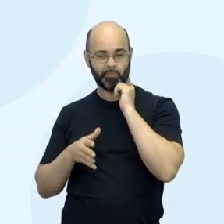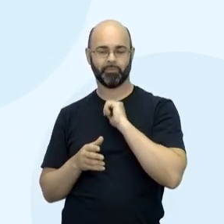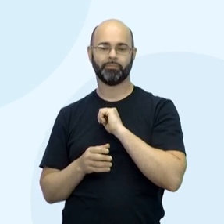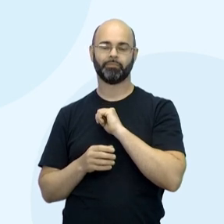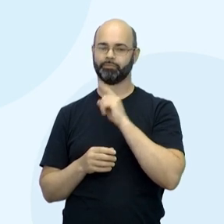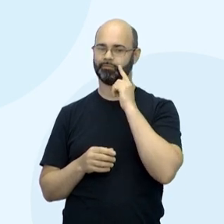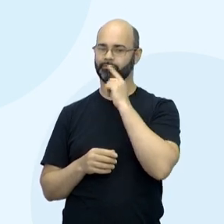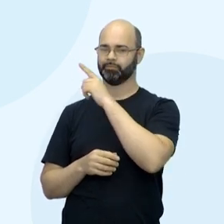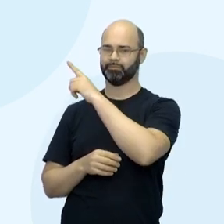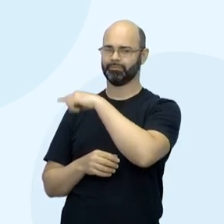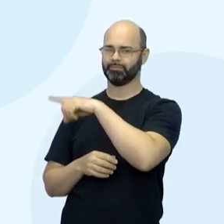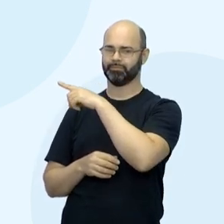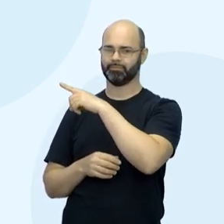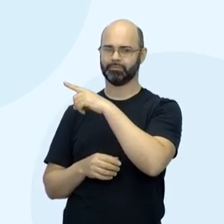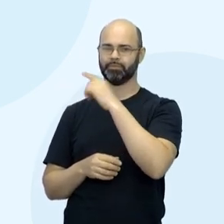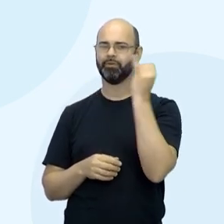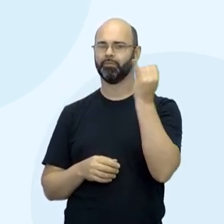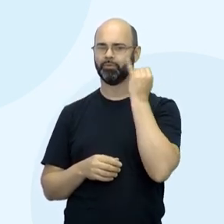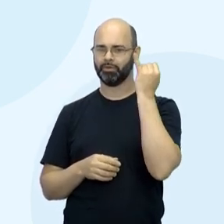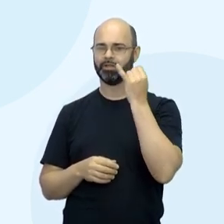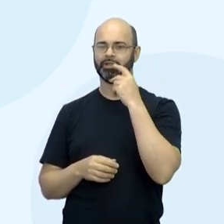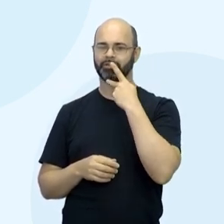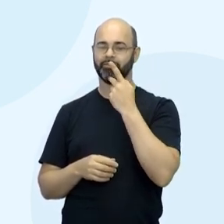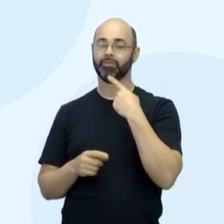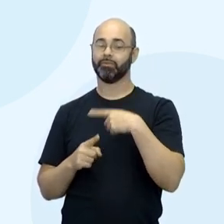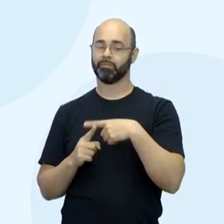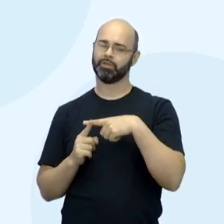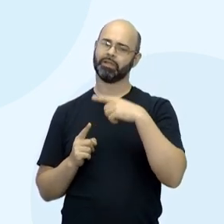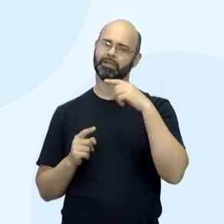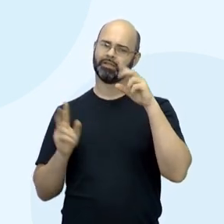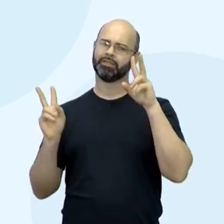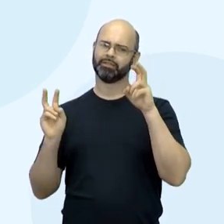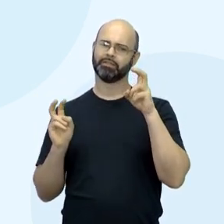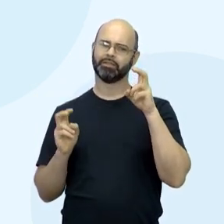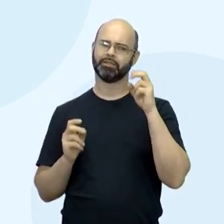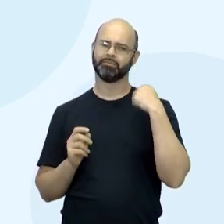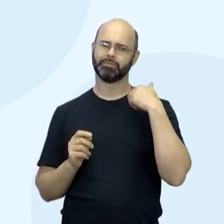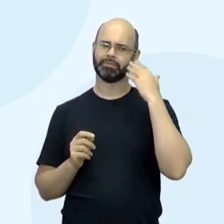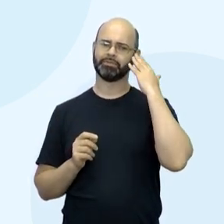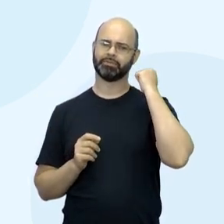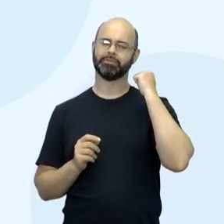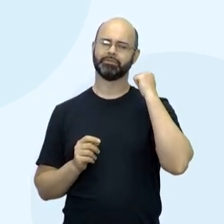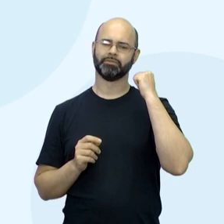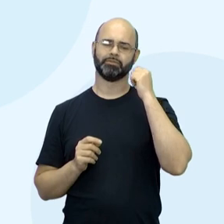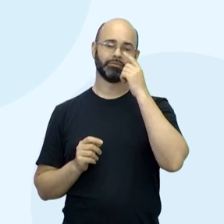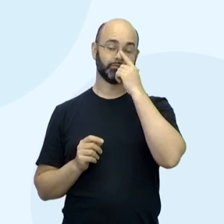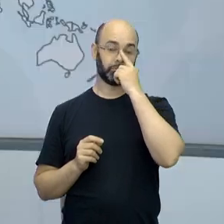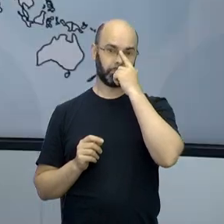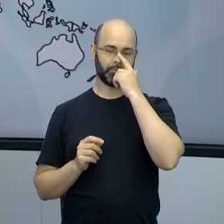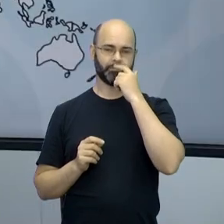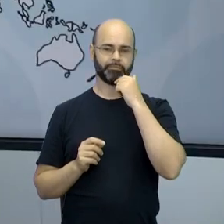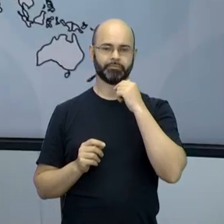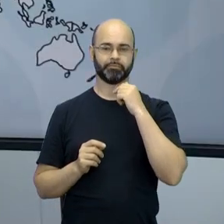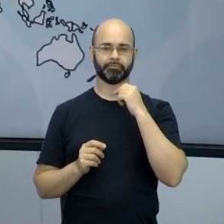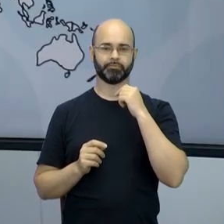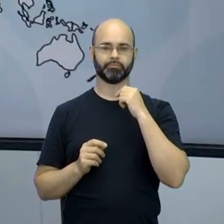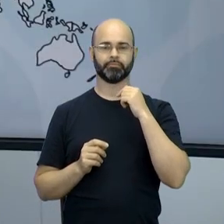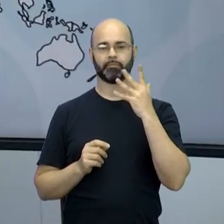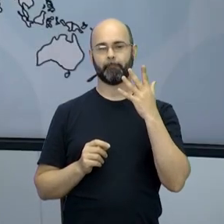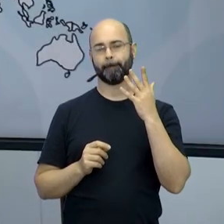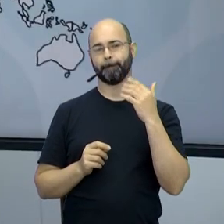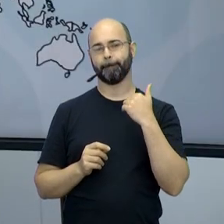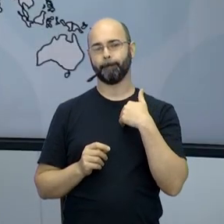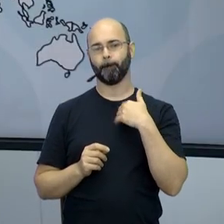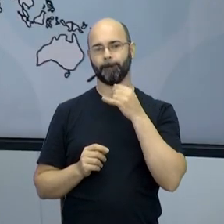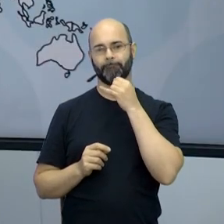africano, porque aí eu vou jogar para você, porque é um tema que eu sei que tem seu amor. Você tem amor pelo tema. Eu